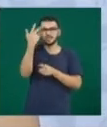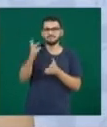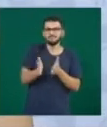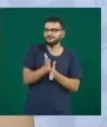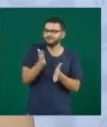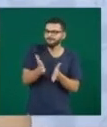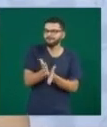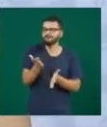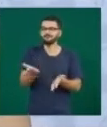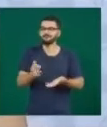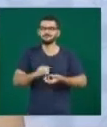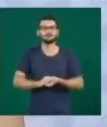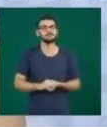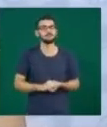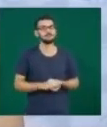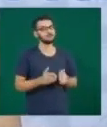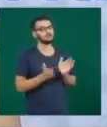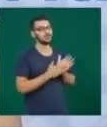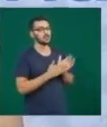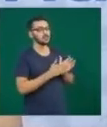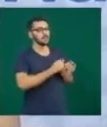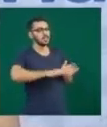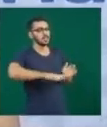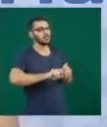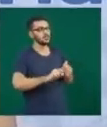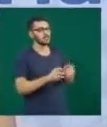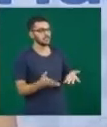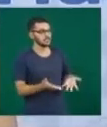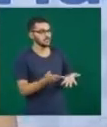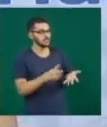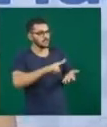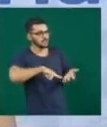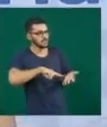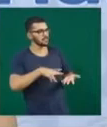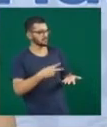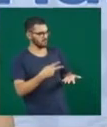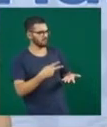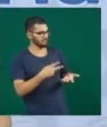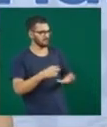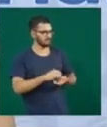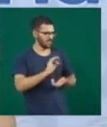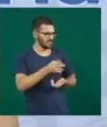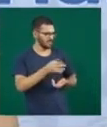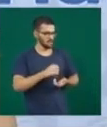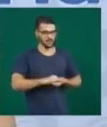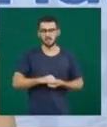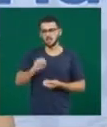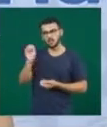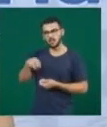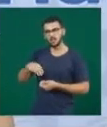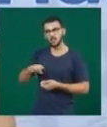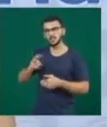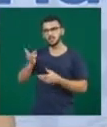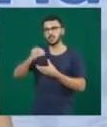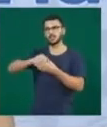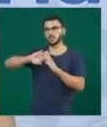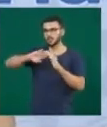E a proposta da equipe é voltada para um incentivo à leitura? Sim, um incentivo à leitura em escolas públicas.